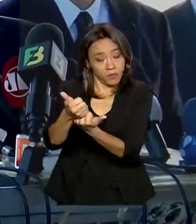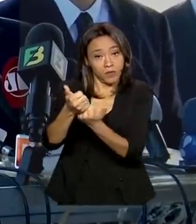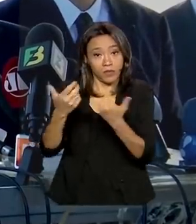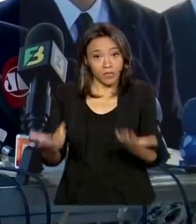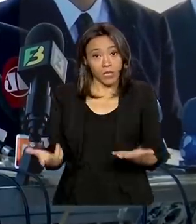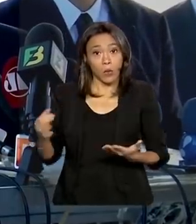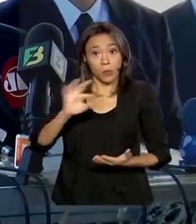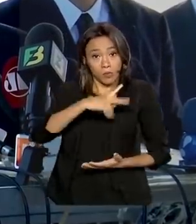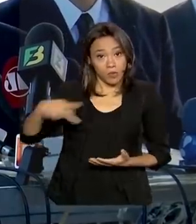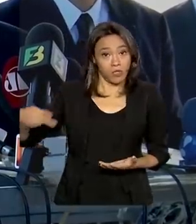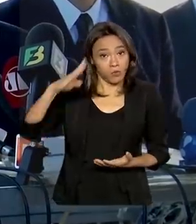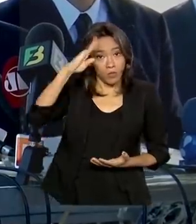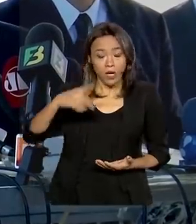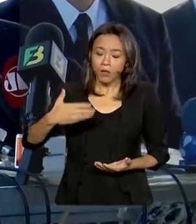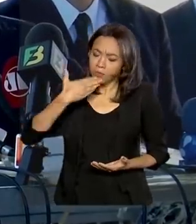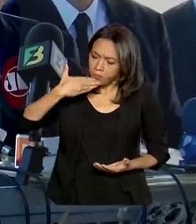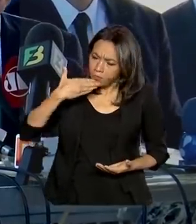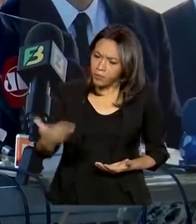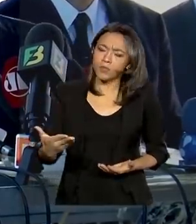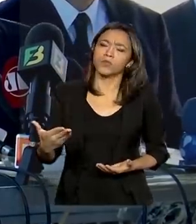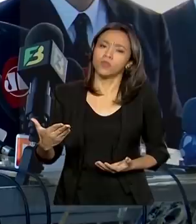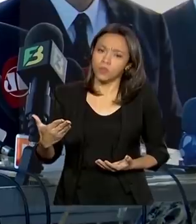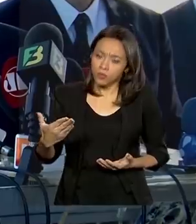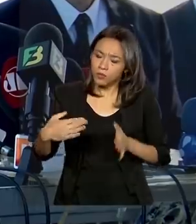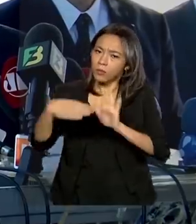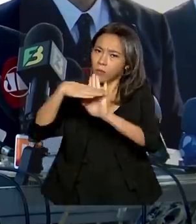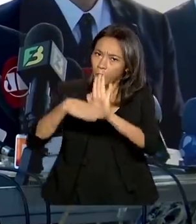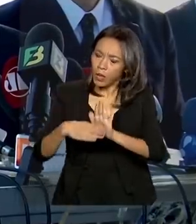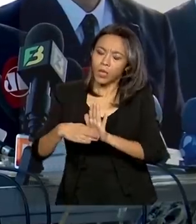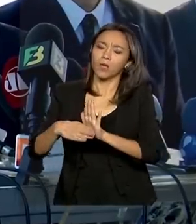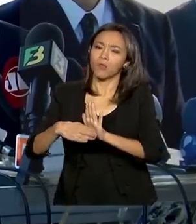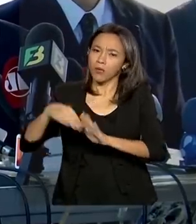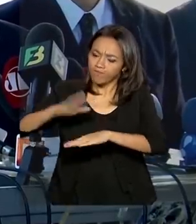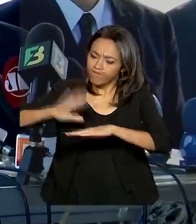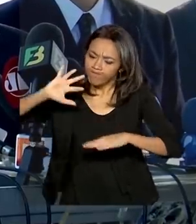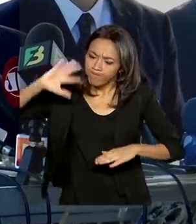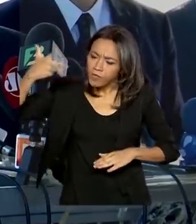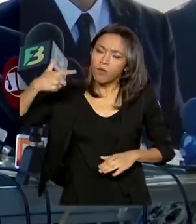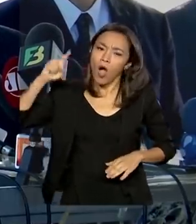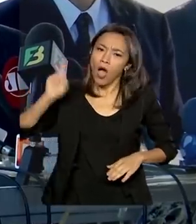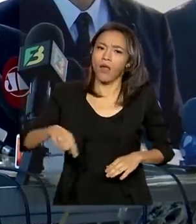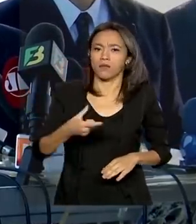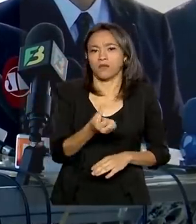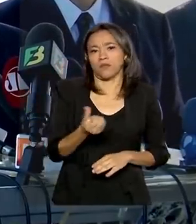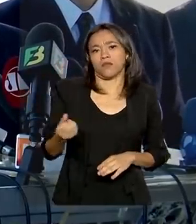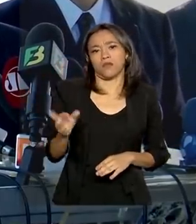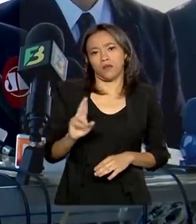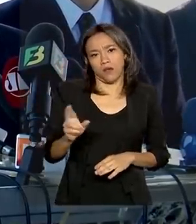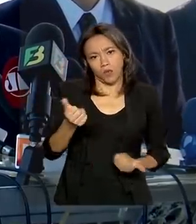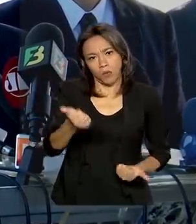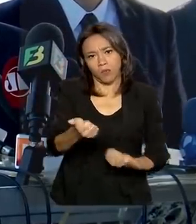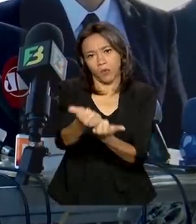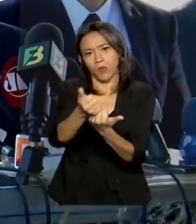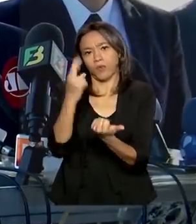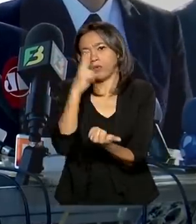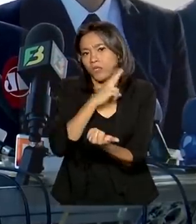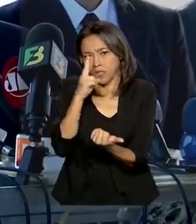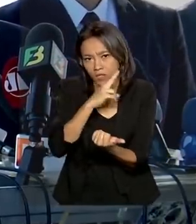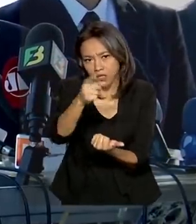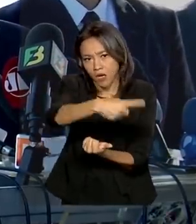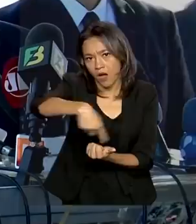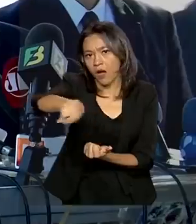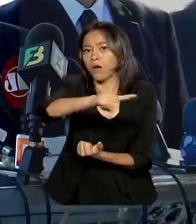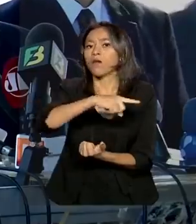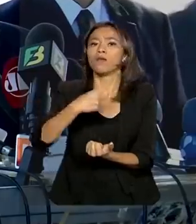bateu o martelo, pediu o programa e bateu o martelo de 600 reais no auxílio emergencial.